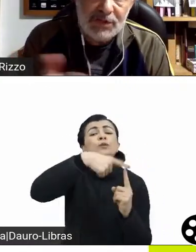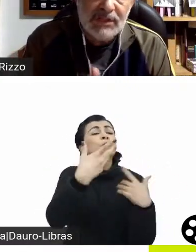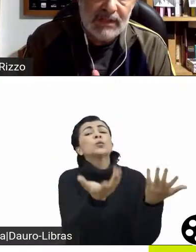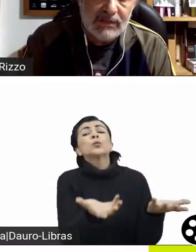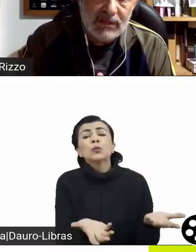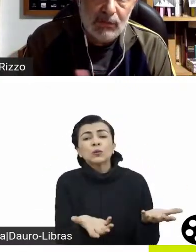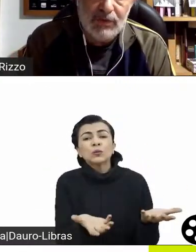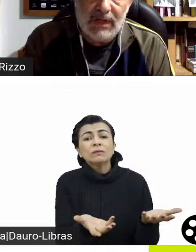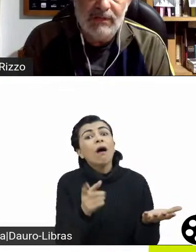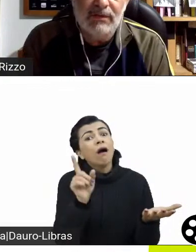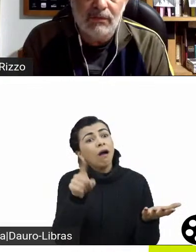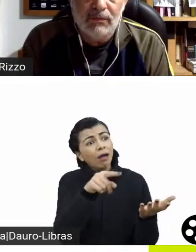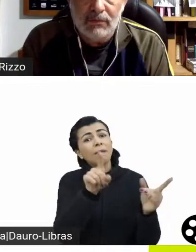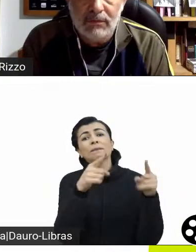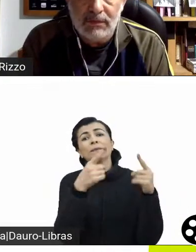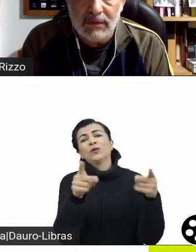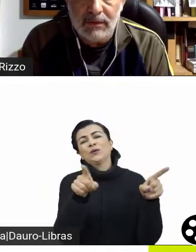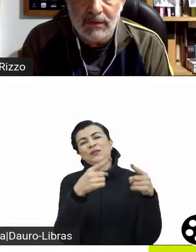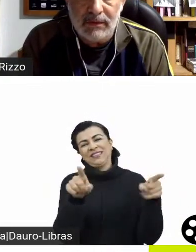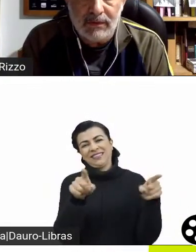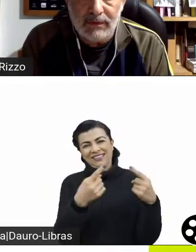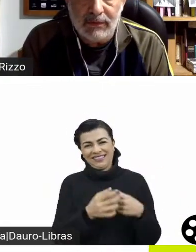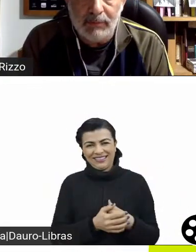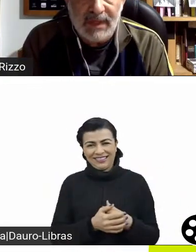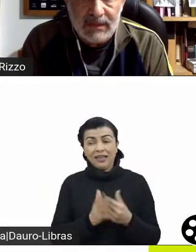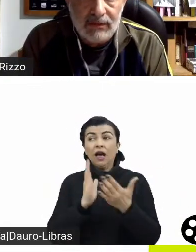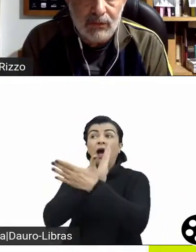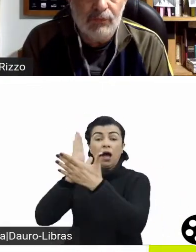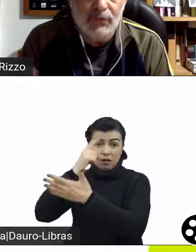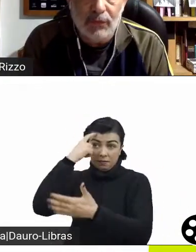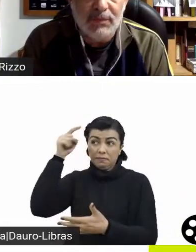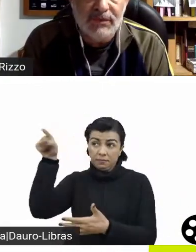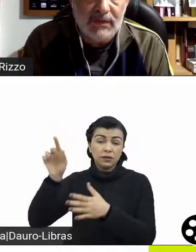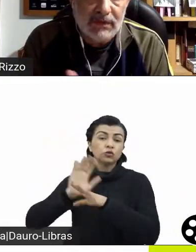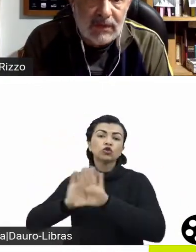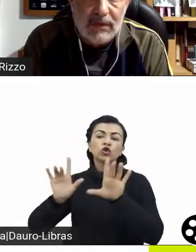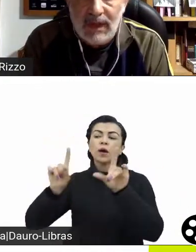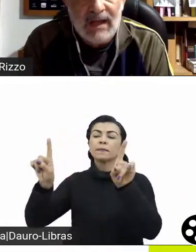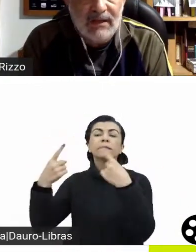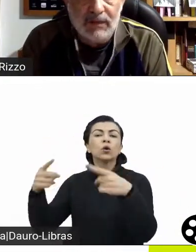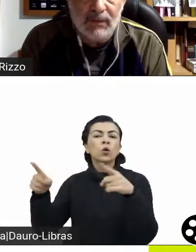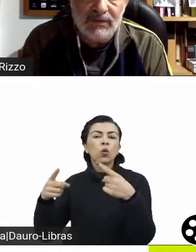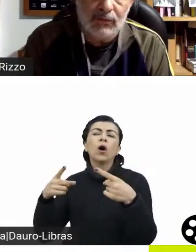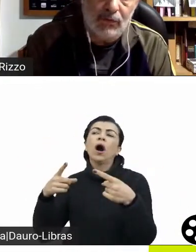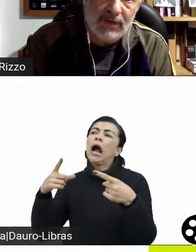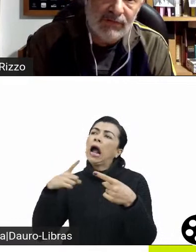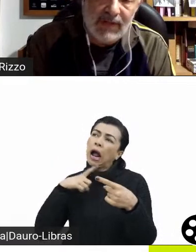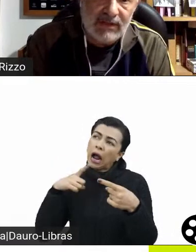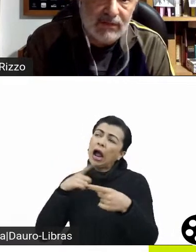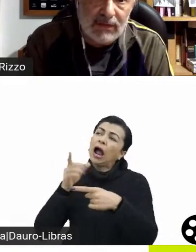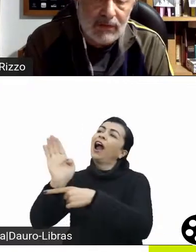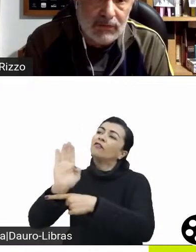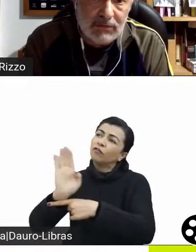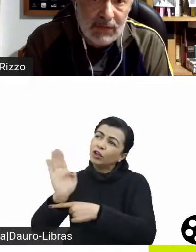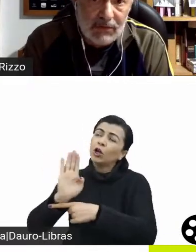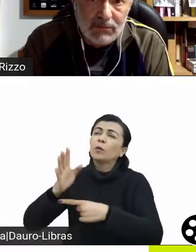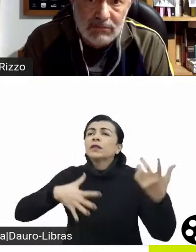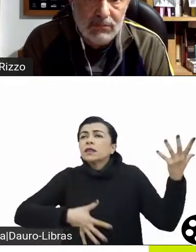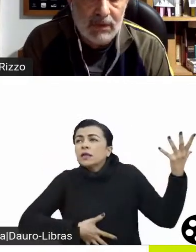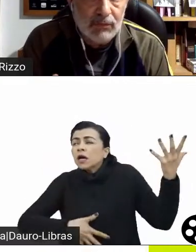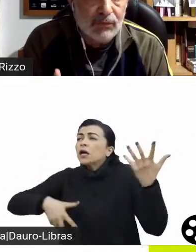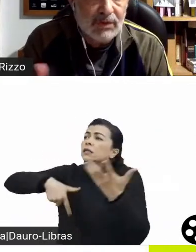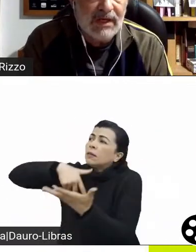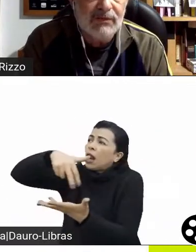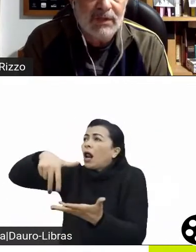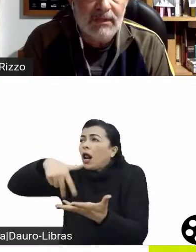Muita gente entende que musicais são apenas os filmes em que há sequências coreografadas e tal. Não,